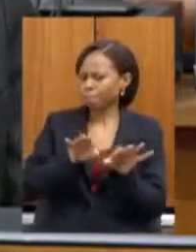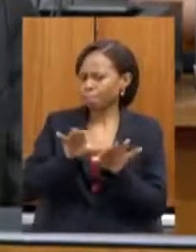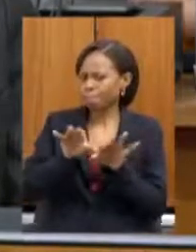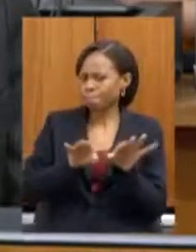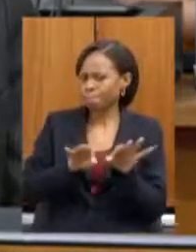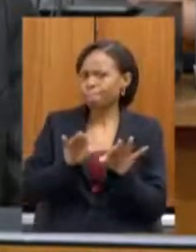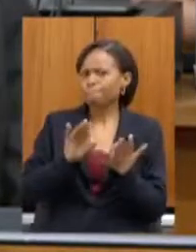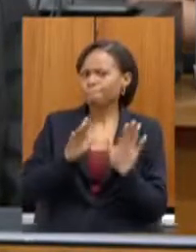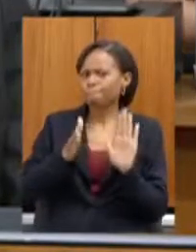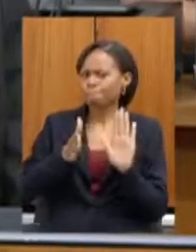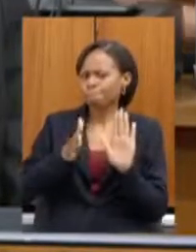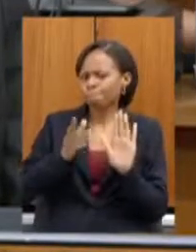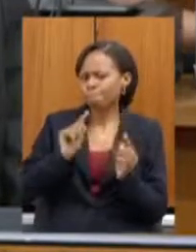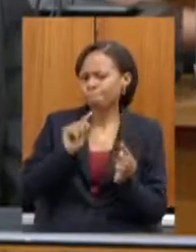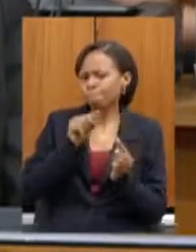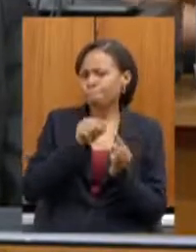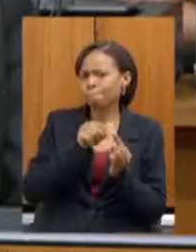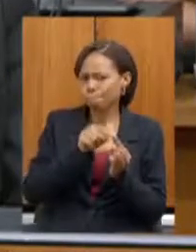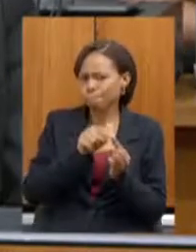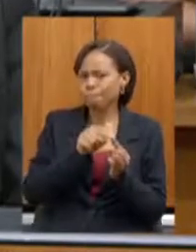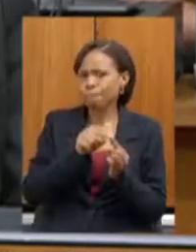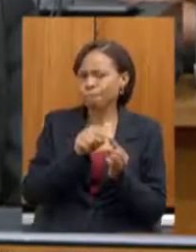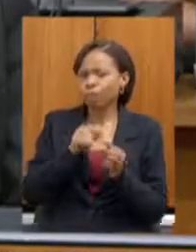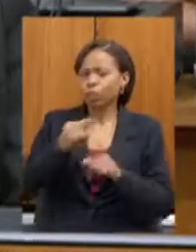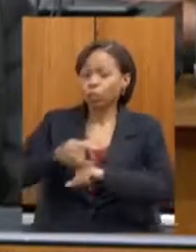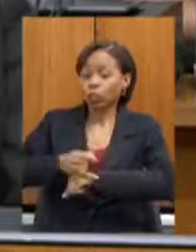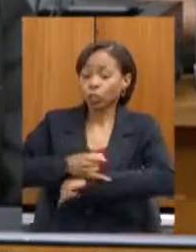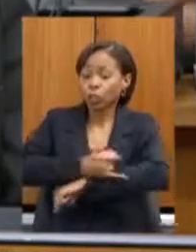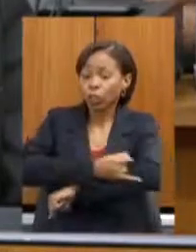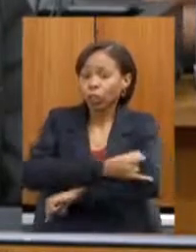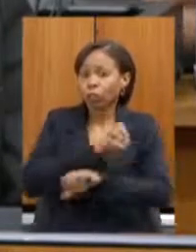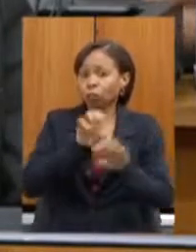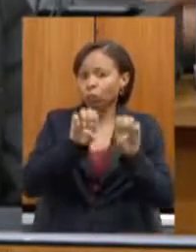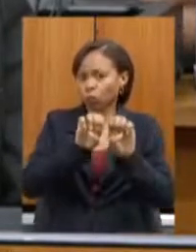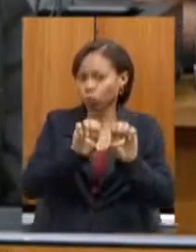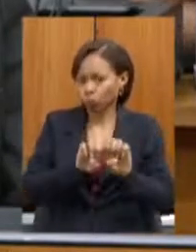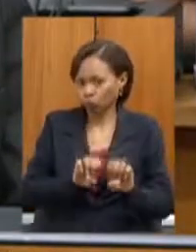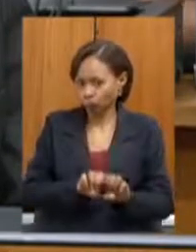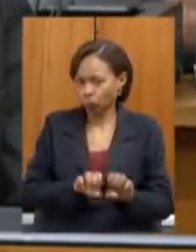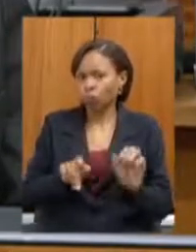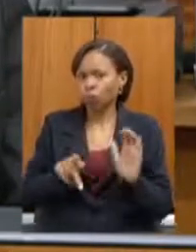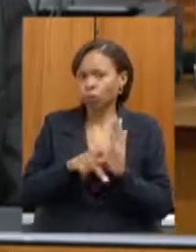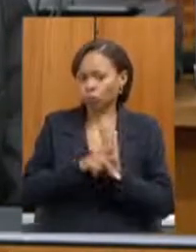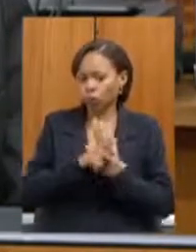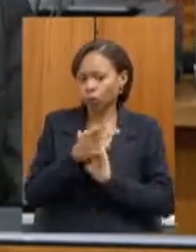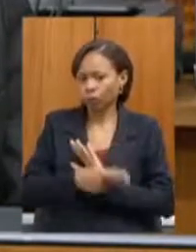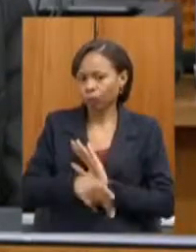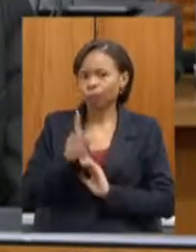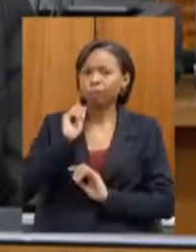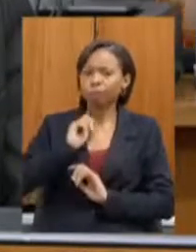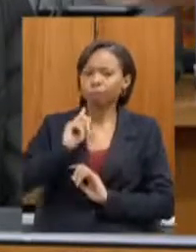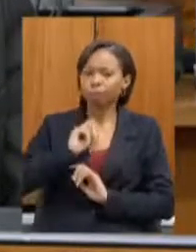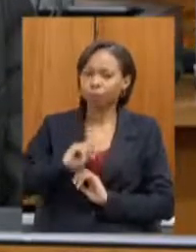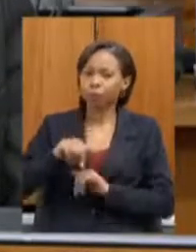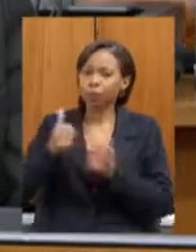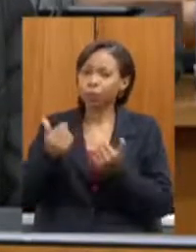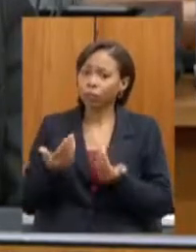infraestrutura no Estado de Minas Gerais, que essas coisas têm saído do papel, essas coisas têm